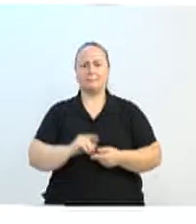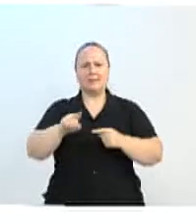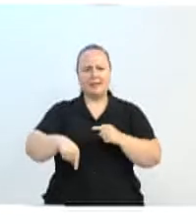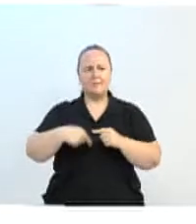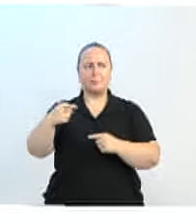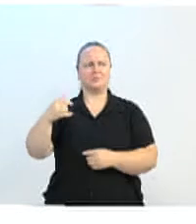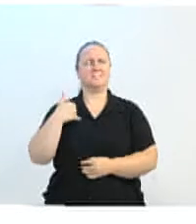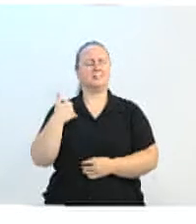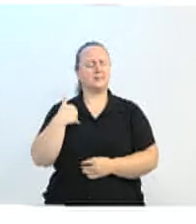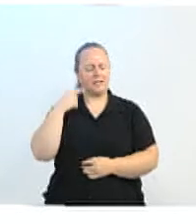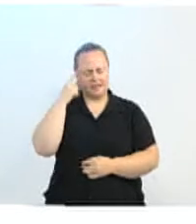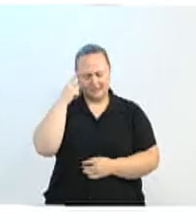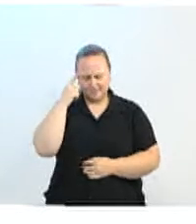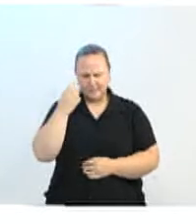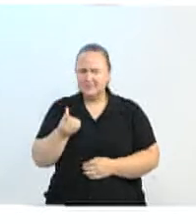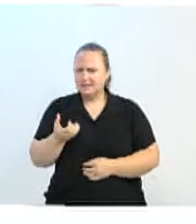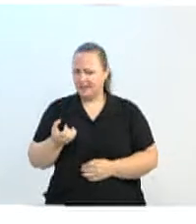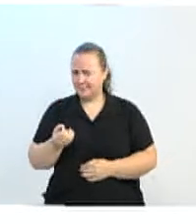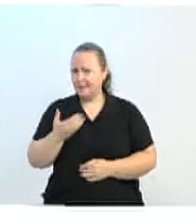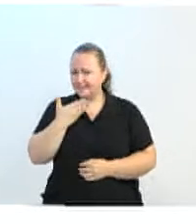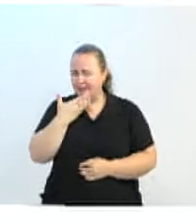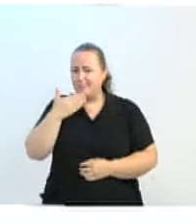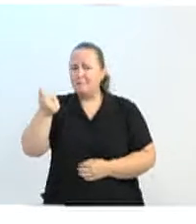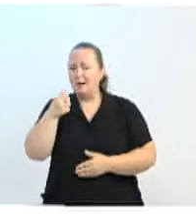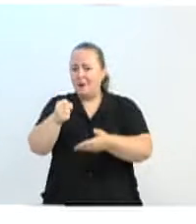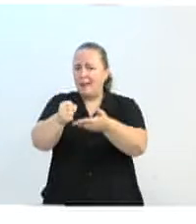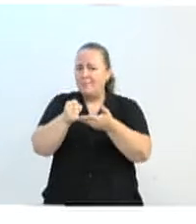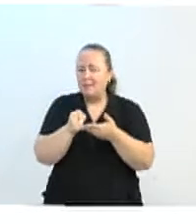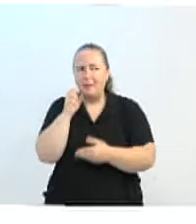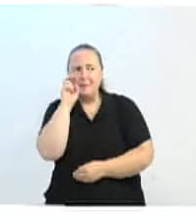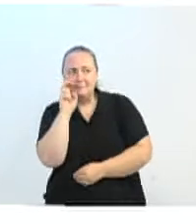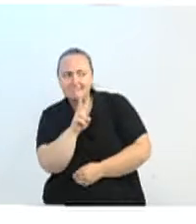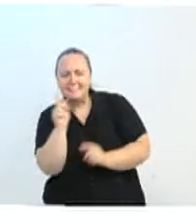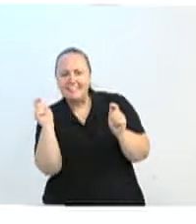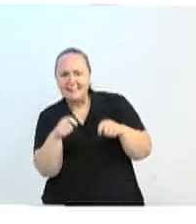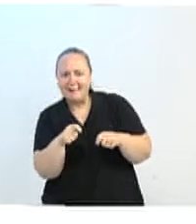muito na memória, então eu preciso de alguma coisa para me apoiar aqui.